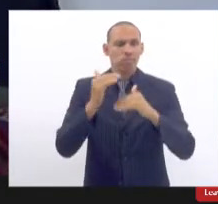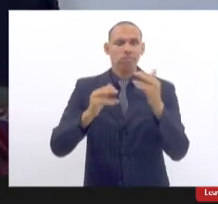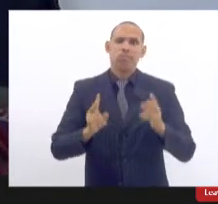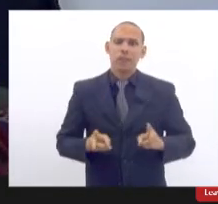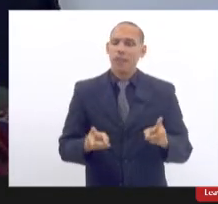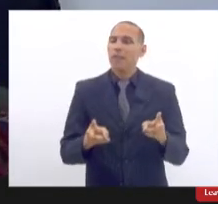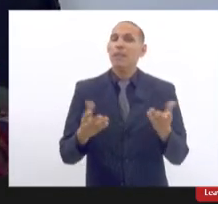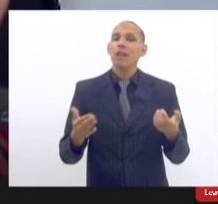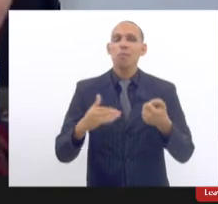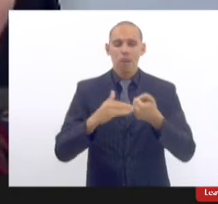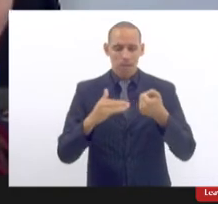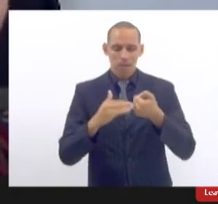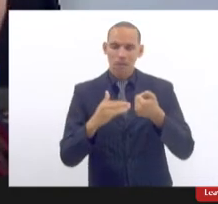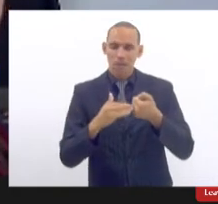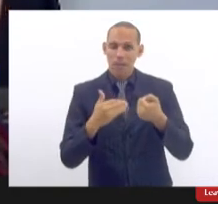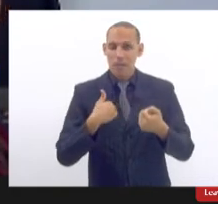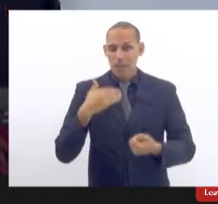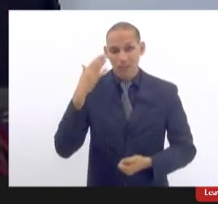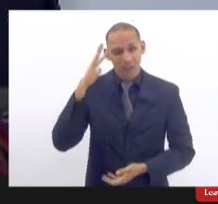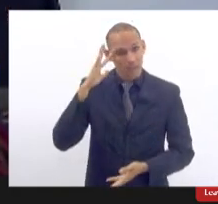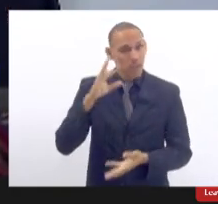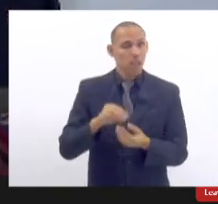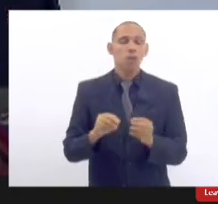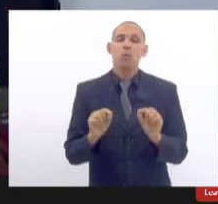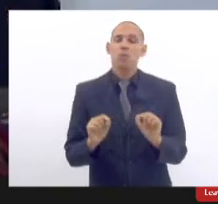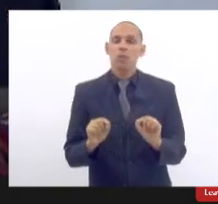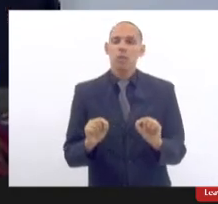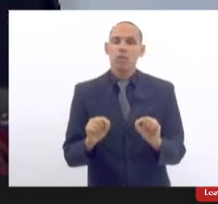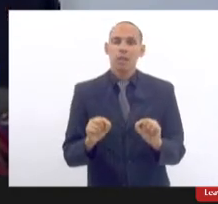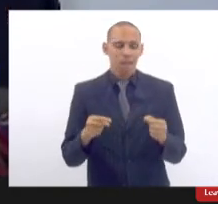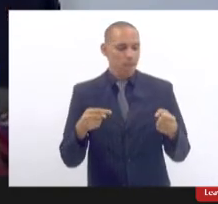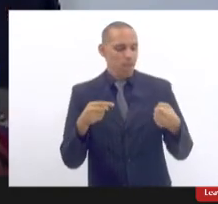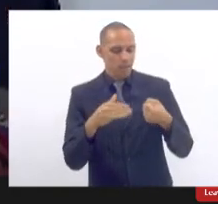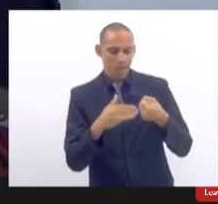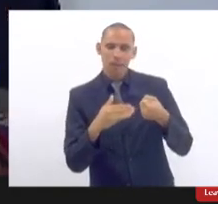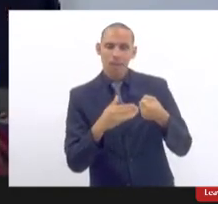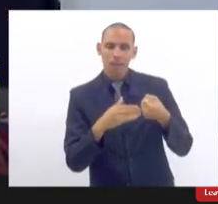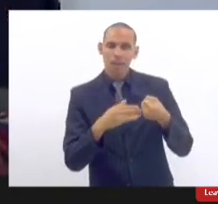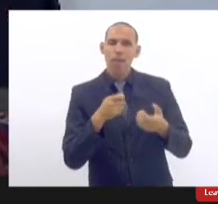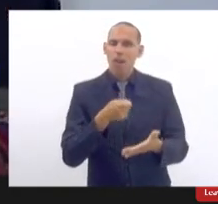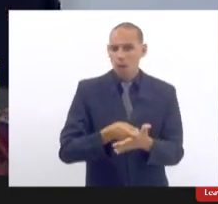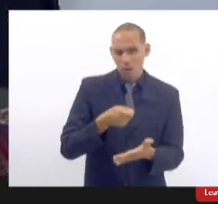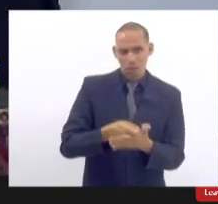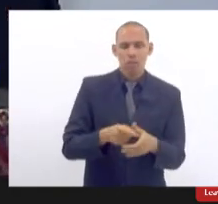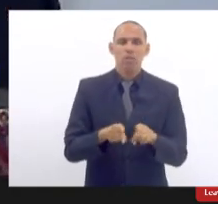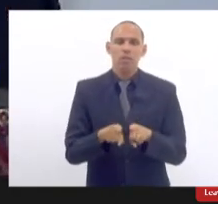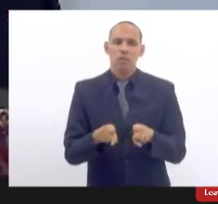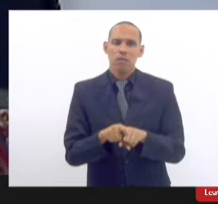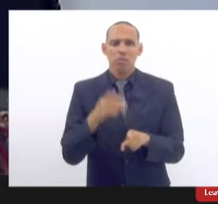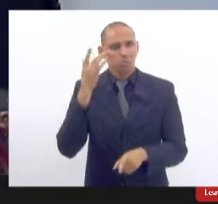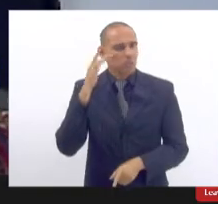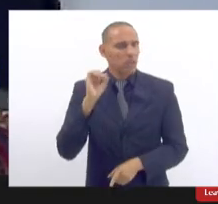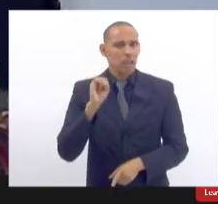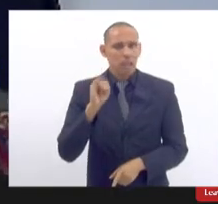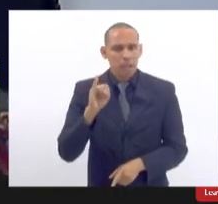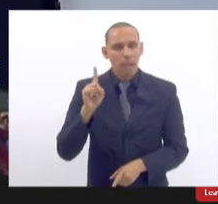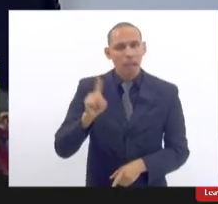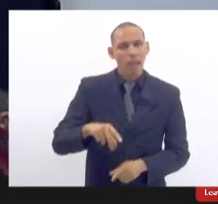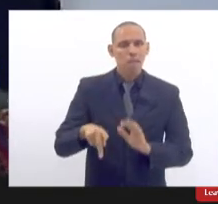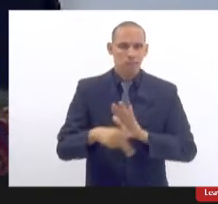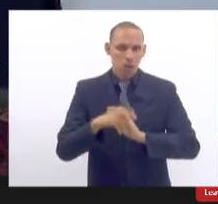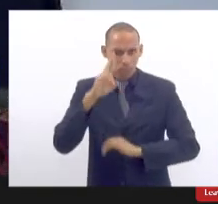esse banco de dados entendo eu que também é uma obrigação não sei se especificamente da sua